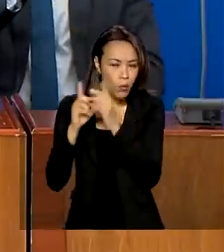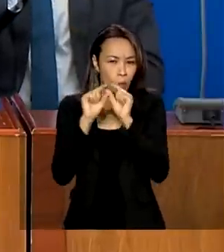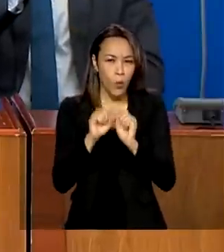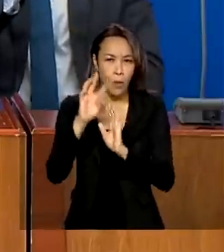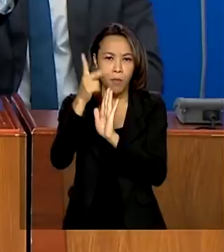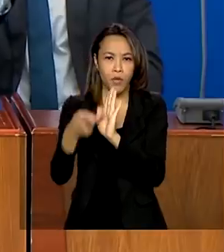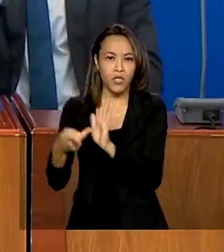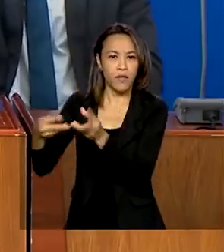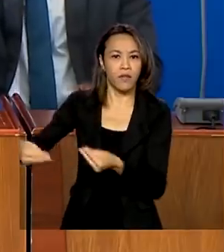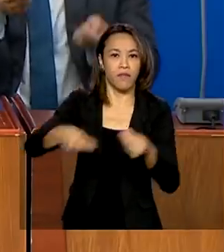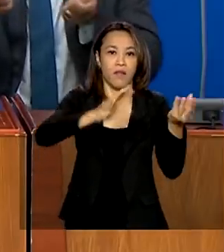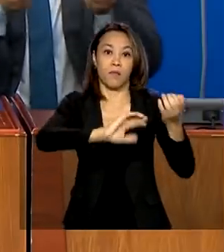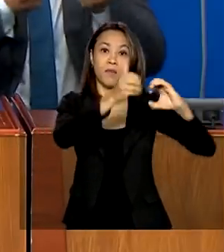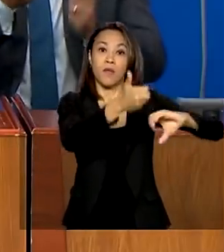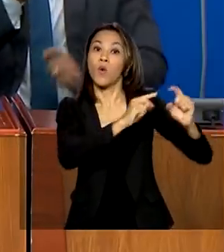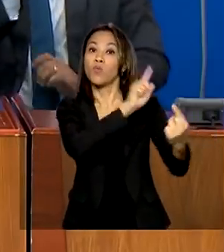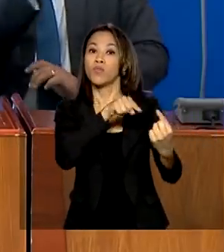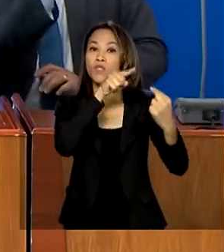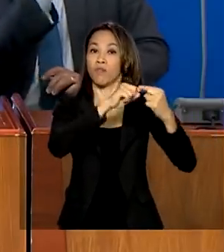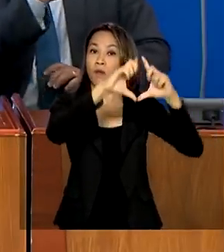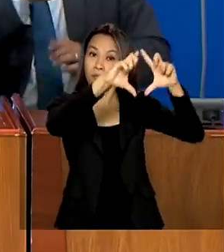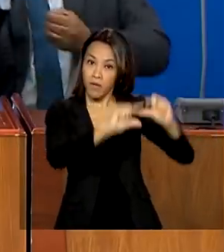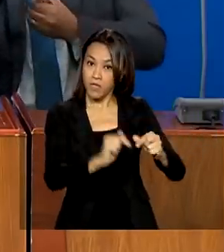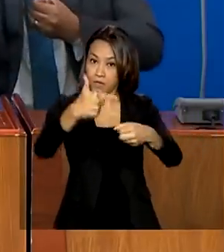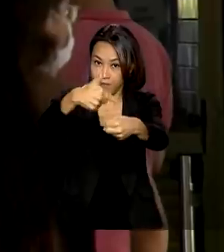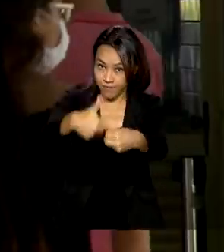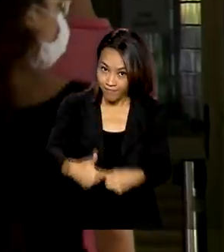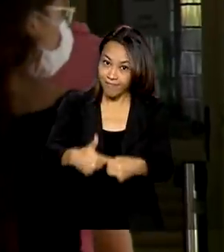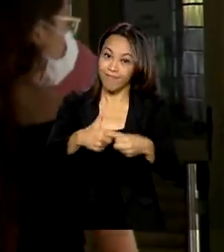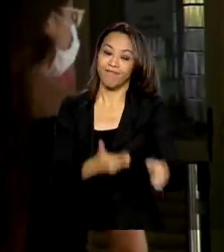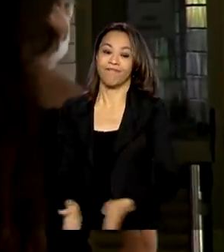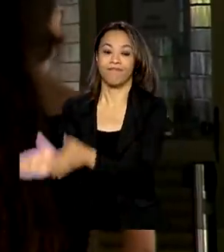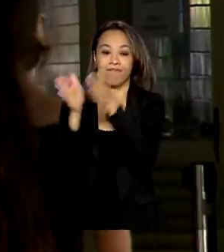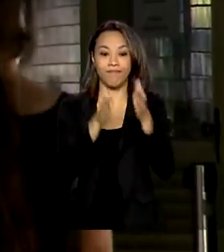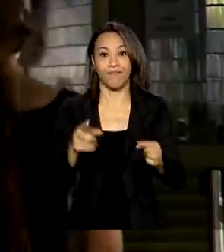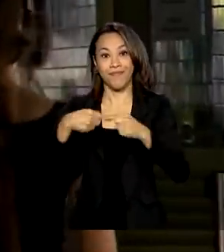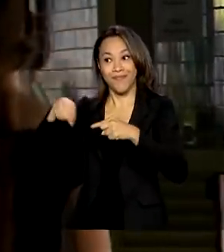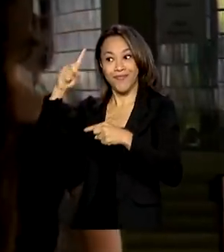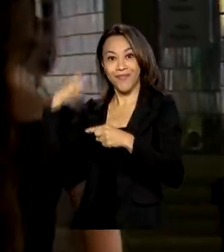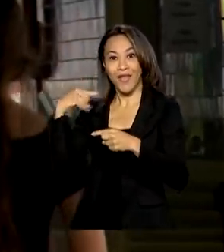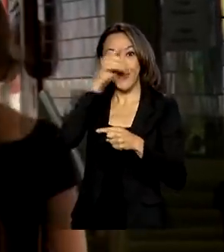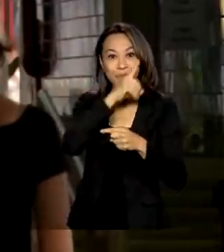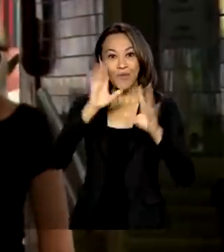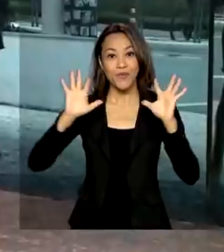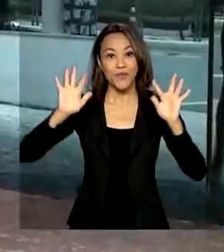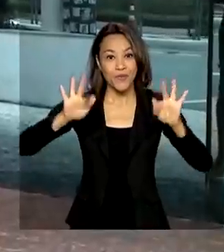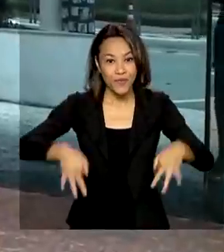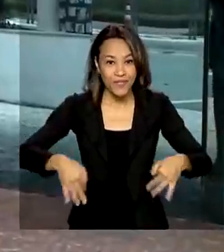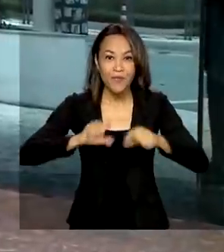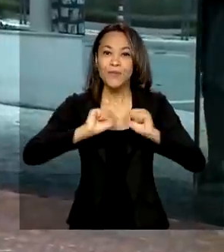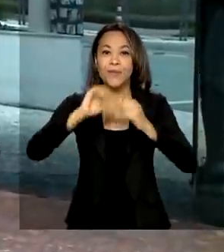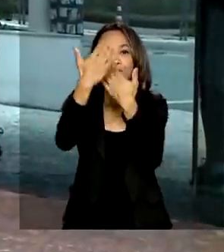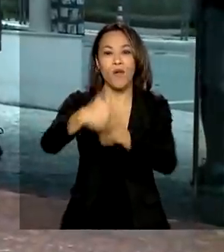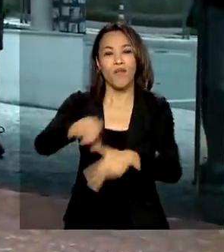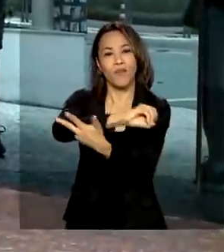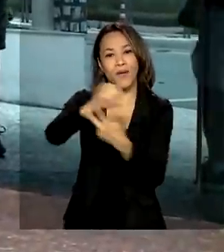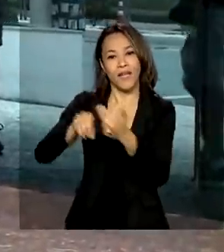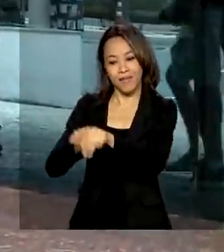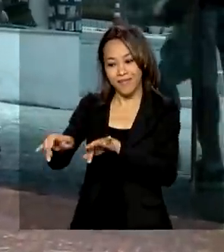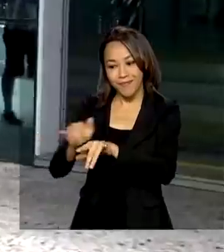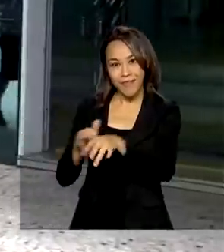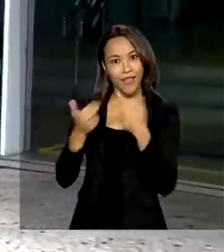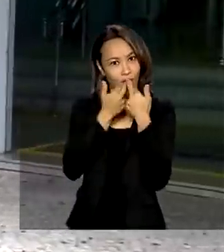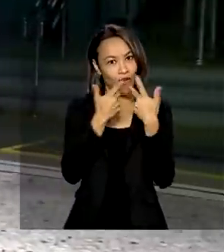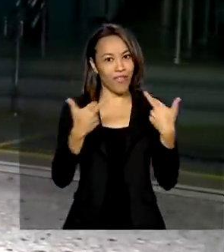para tentar baixar o preço dos combustíveis. Terminou neste domingo a versão digital do Enem, uma novidade na